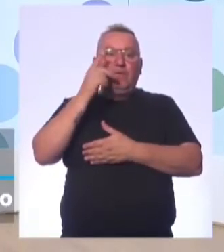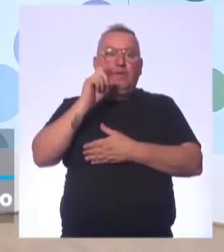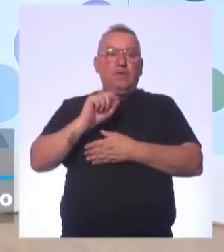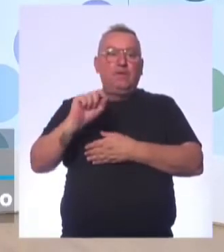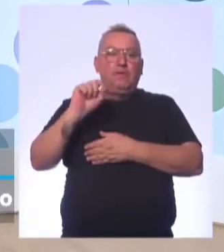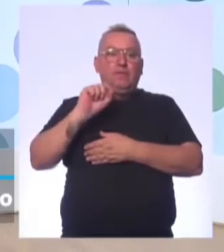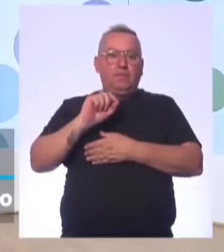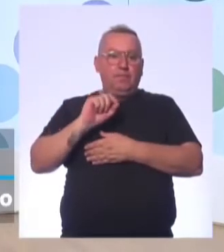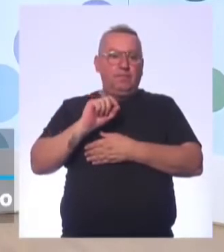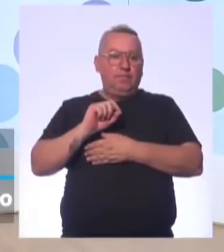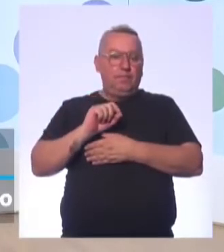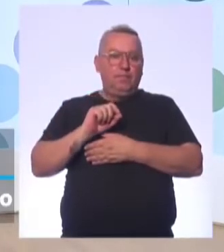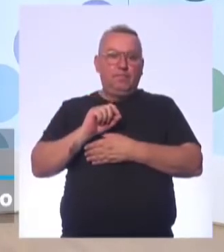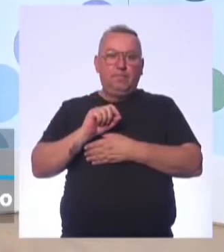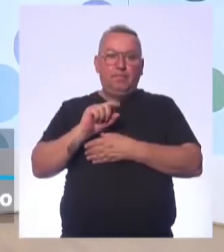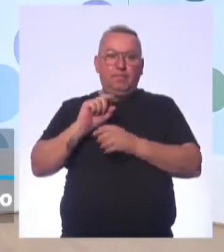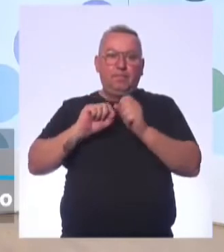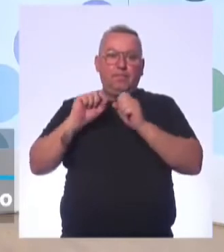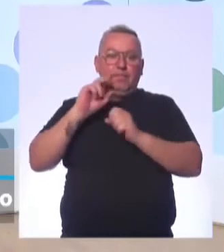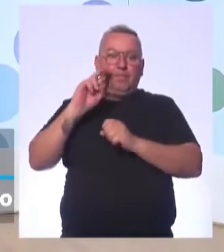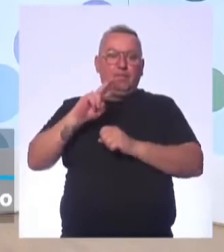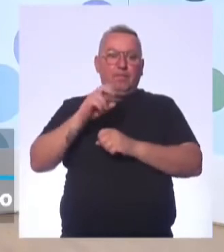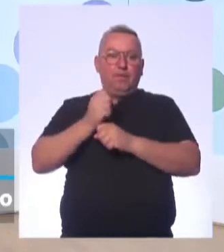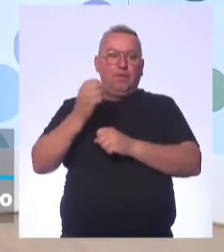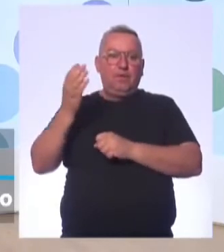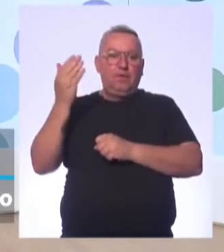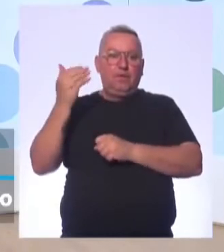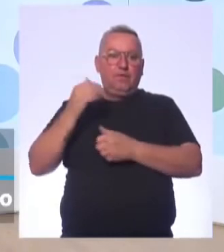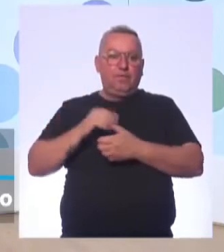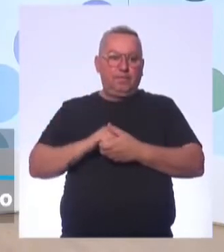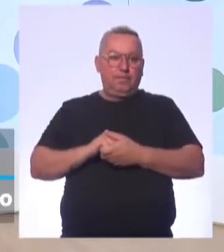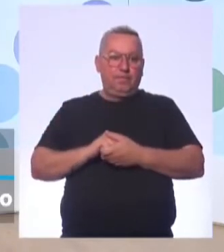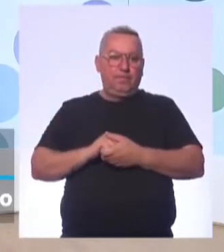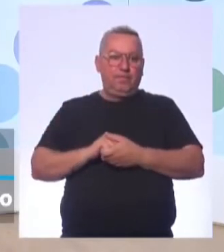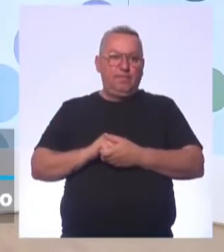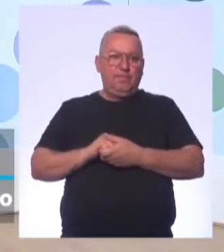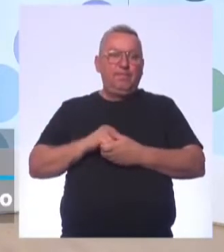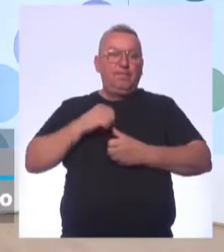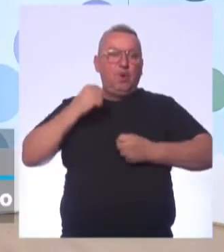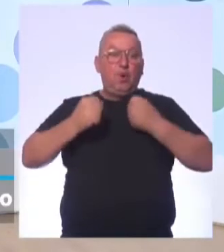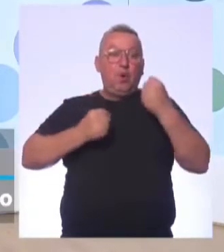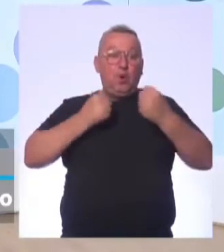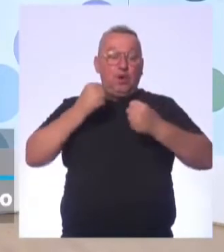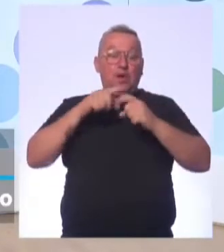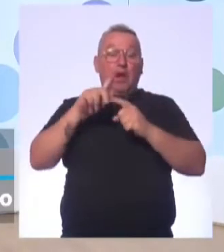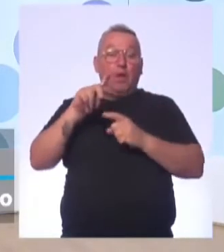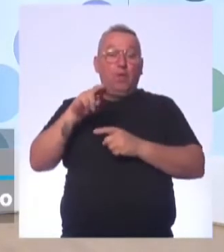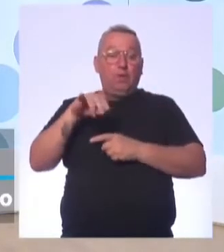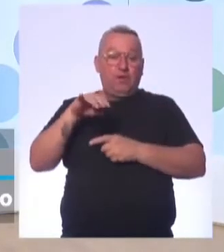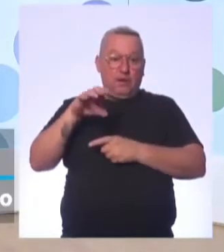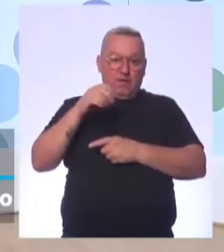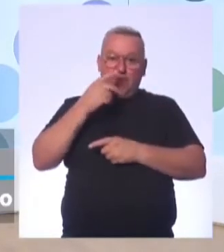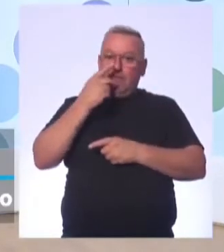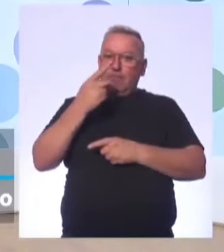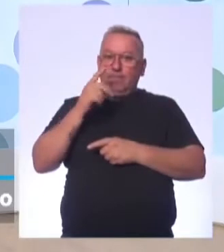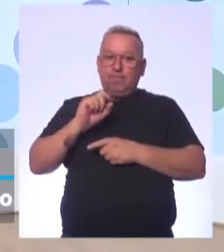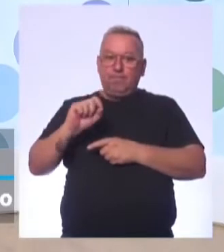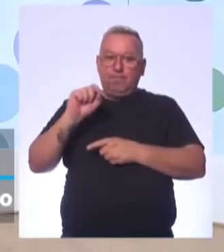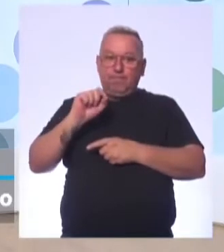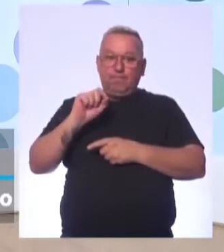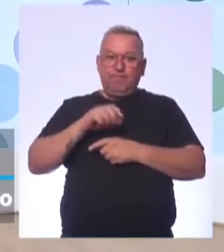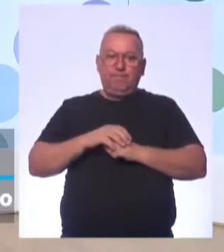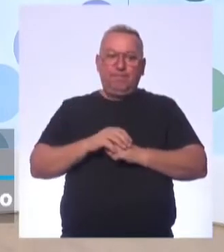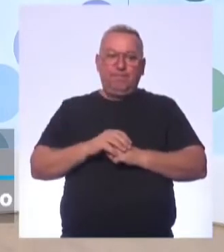Falou... Esporte de marca, ela estava falando do anterior. Calma. Corrida na... Corrida. Ah, o Gustavo. Aluno. Achei o aluno. Corrida,